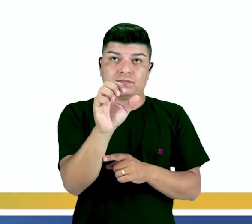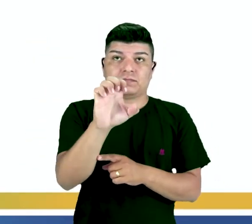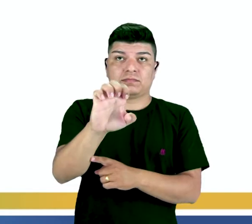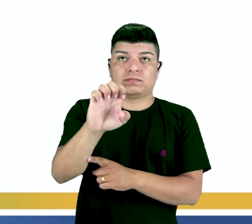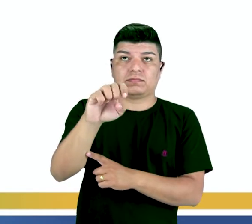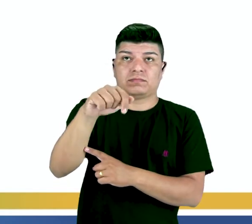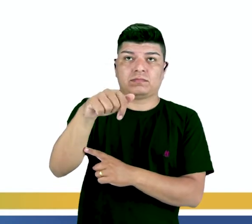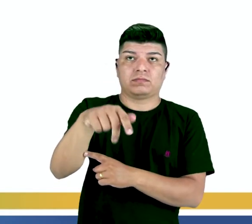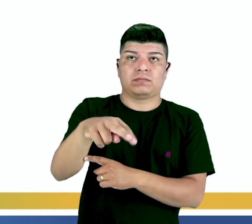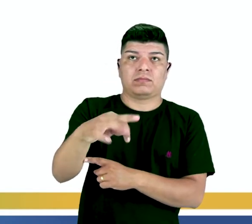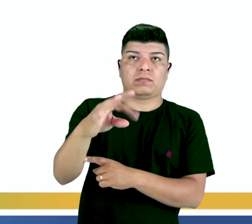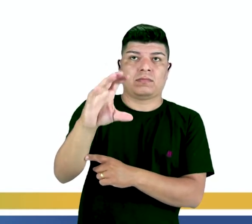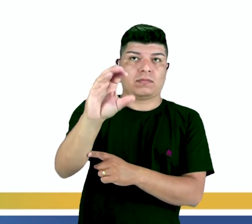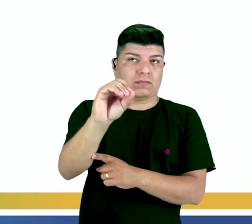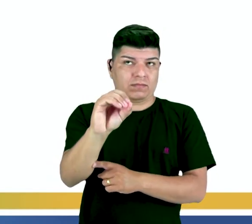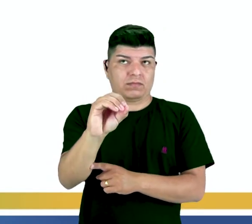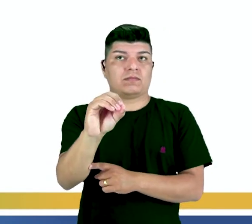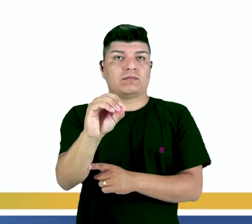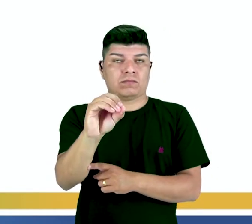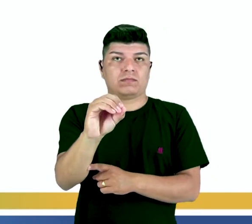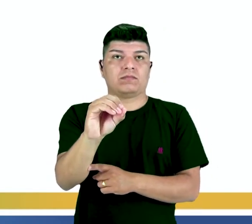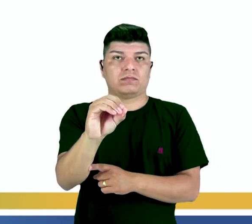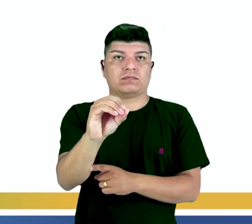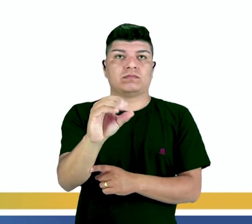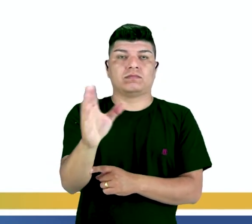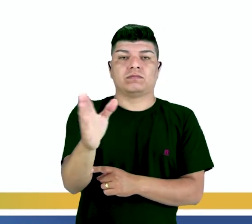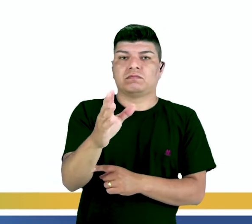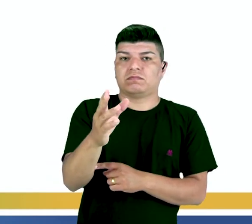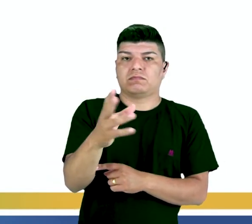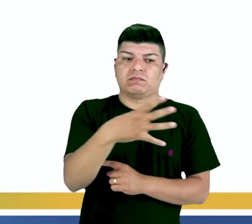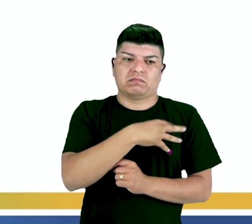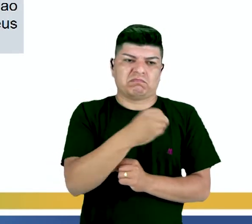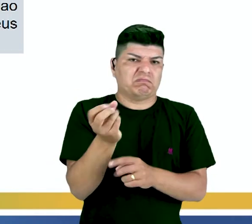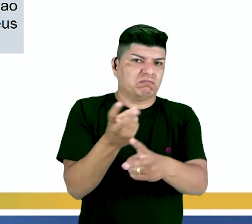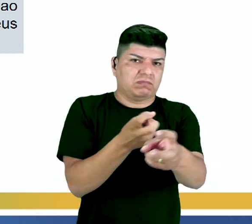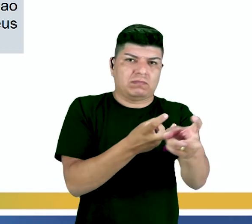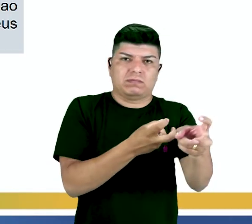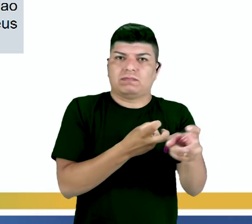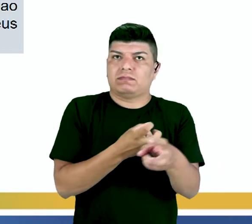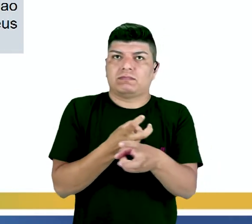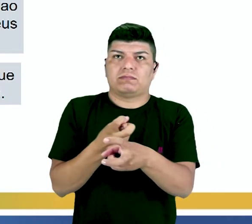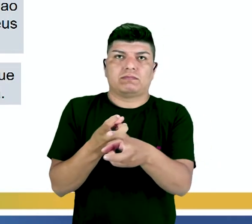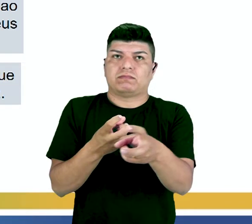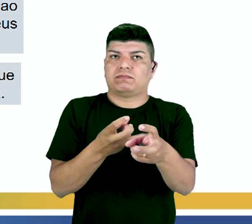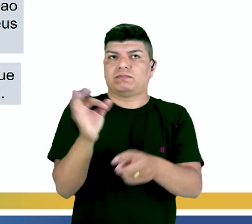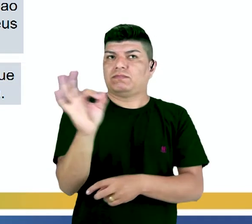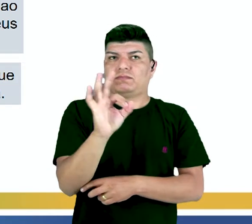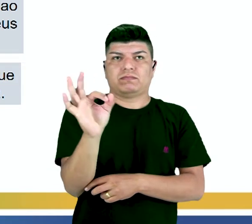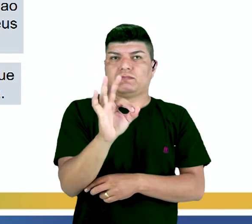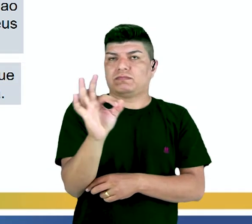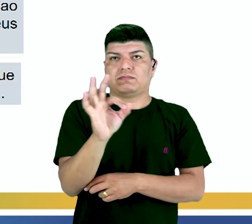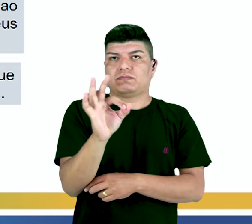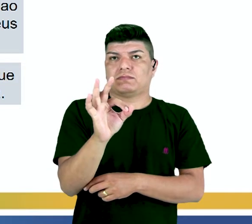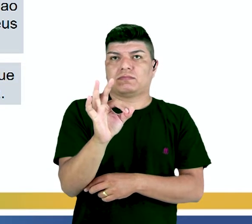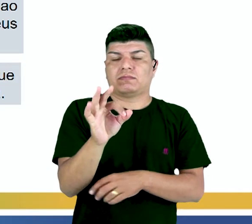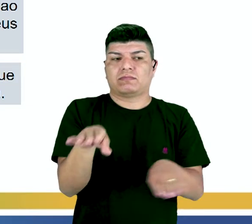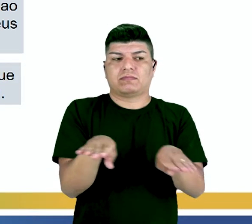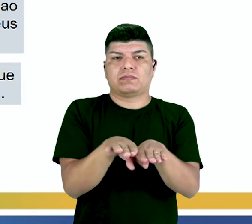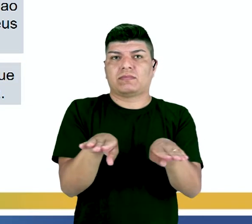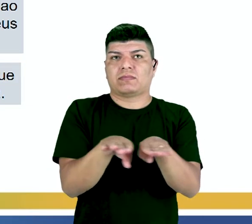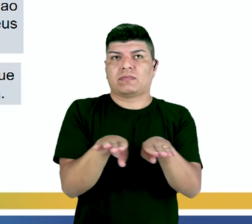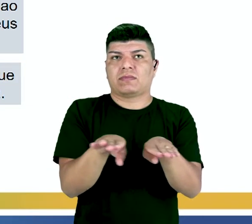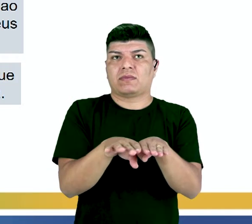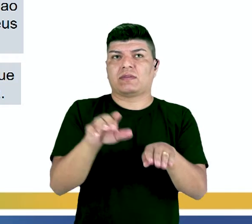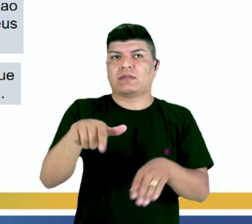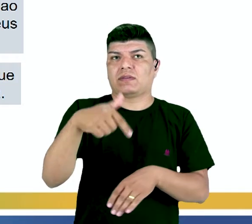lenhador se afastava silenciosamente, os filhos não perceberam a ausência deles. E nós temos aí também, em